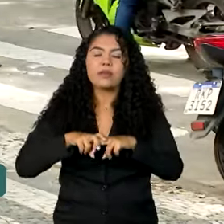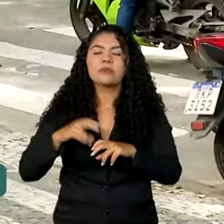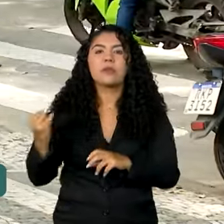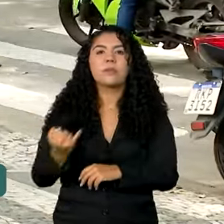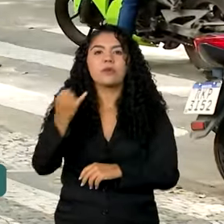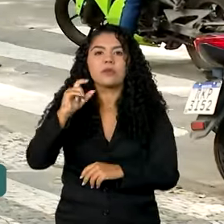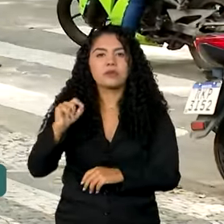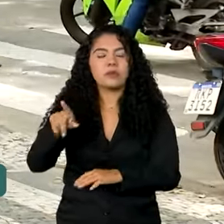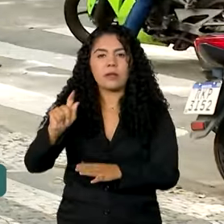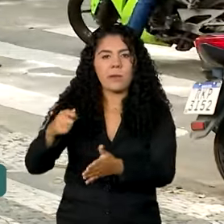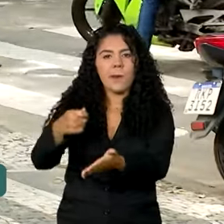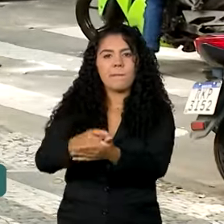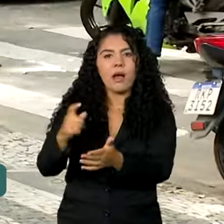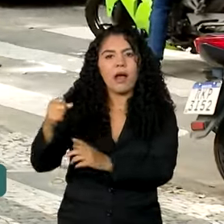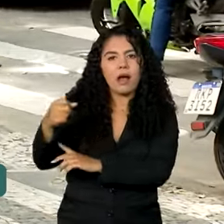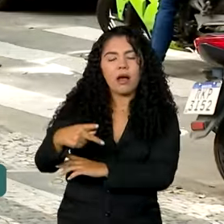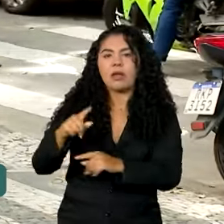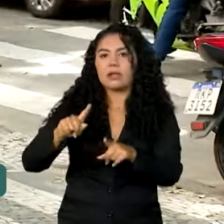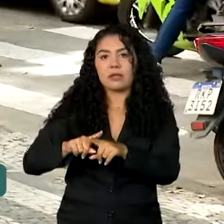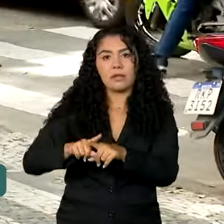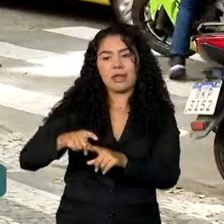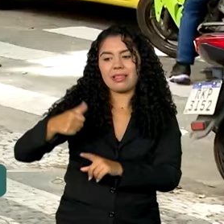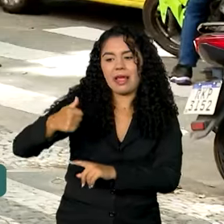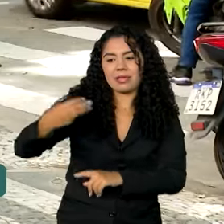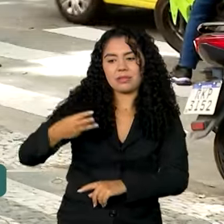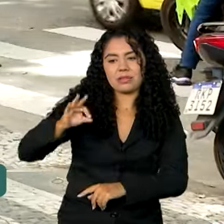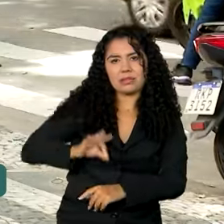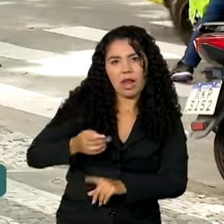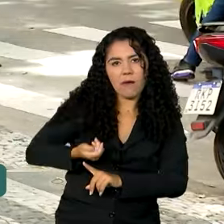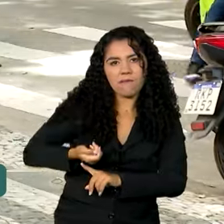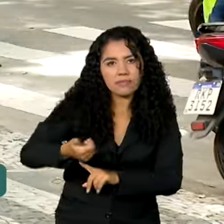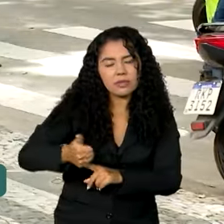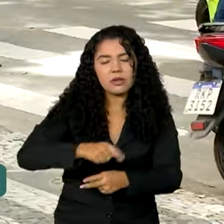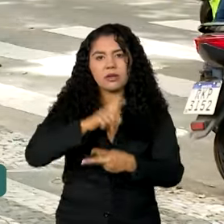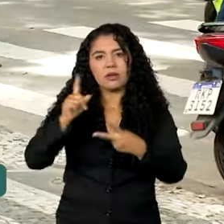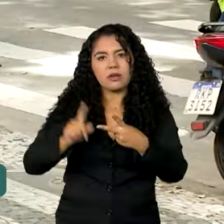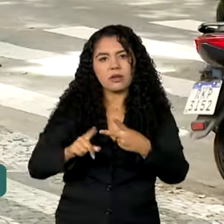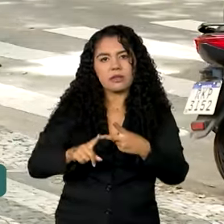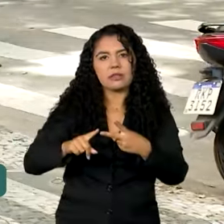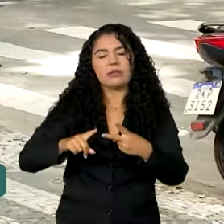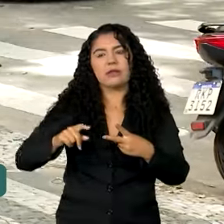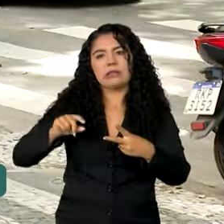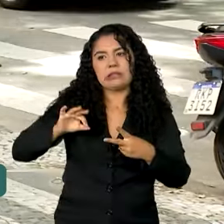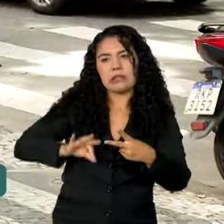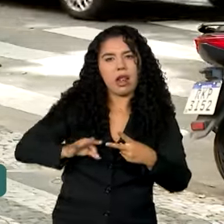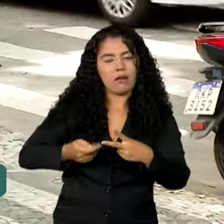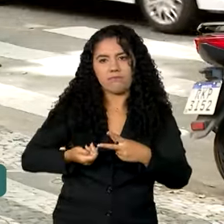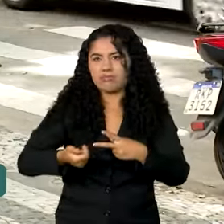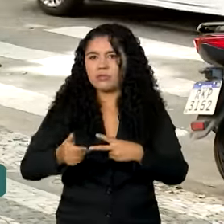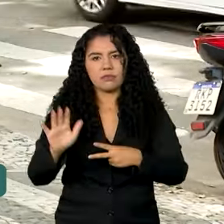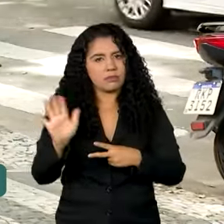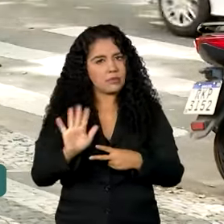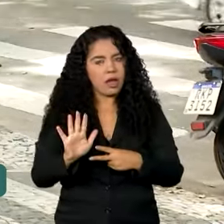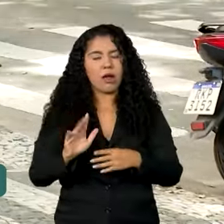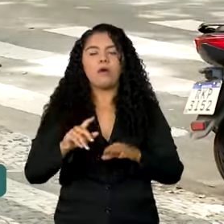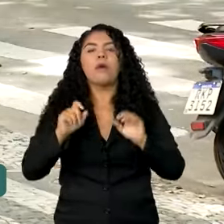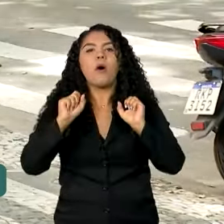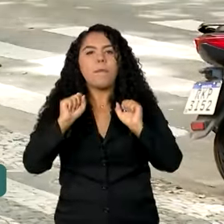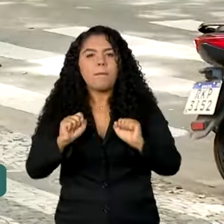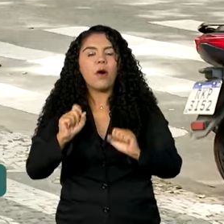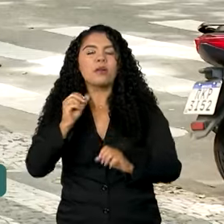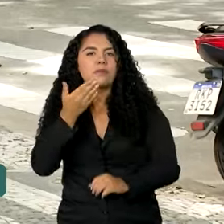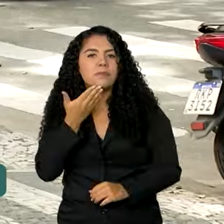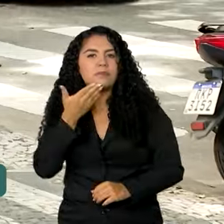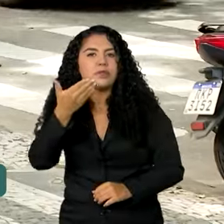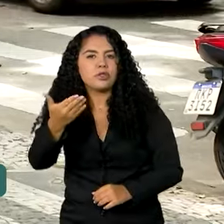Também não paga 13º salário e não deixa pensão por morte. O requerimento do auxílio pode ser feito pelo telefone,